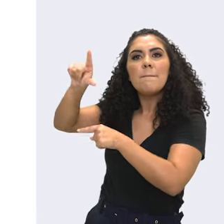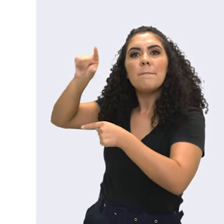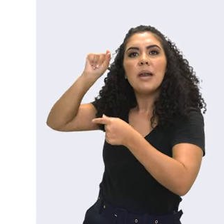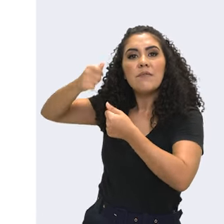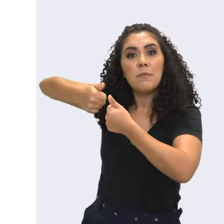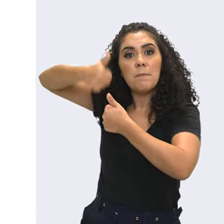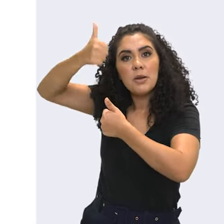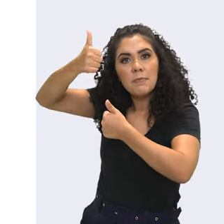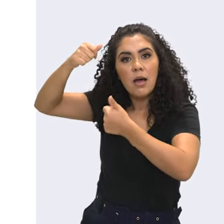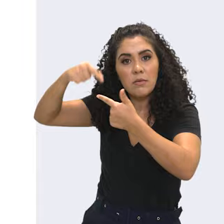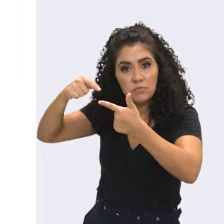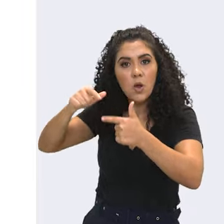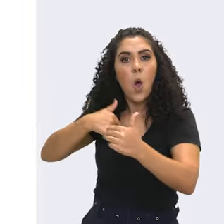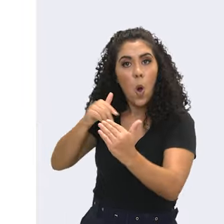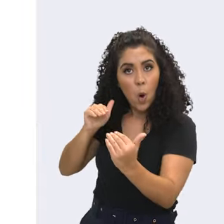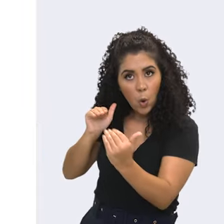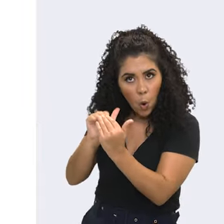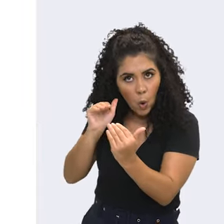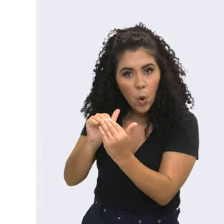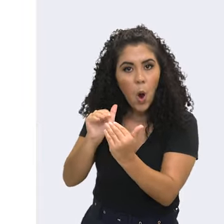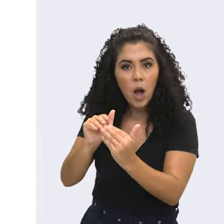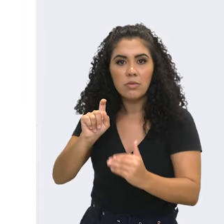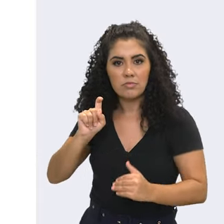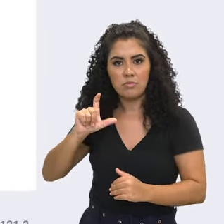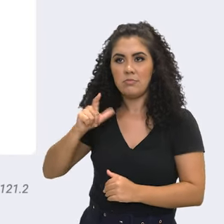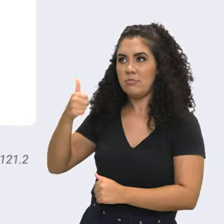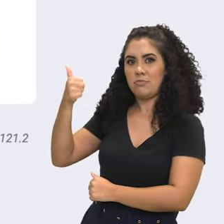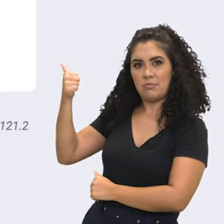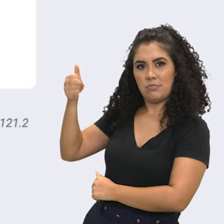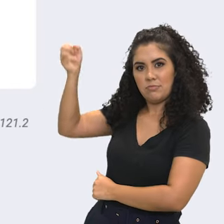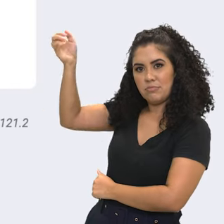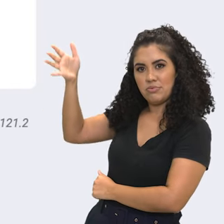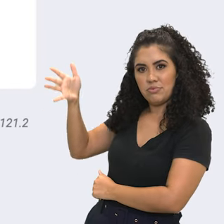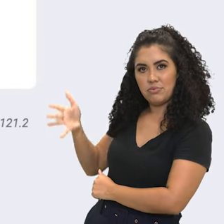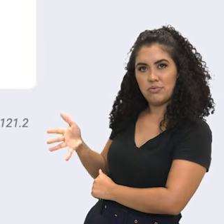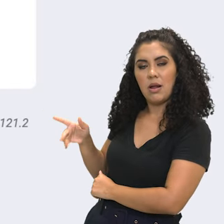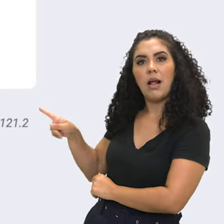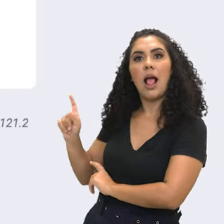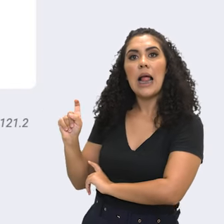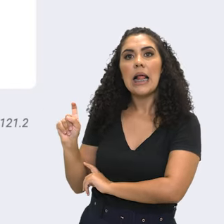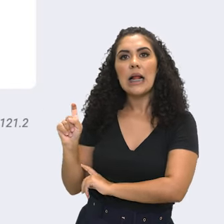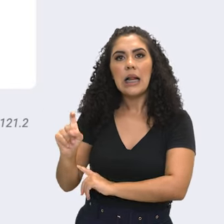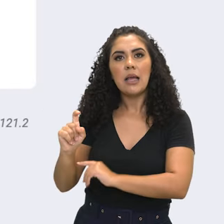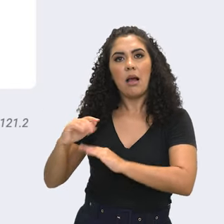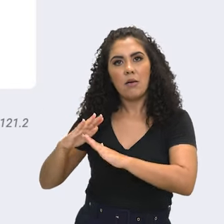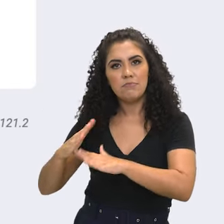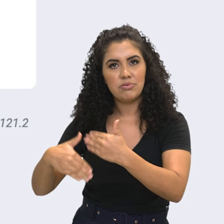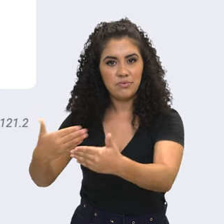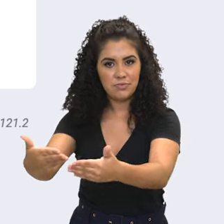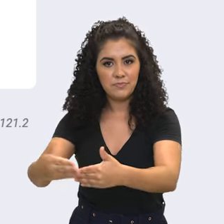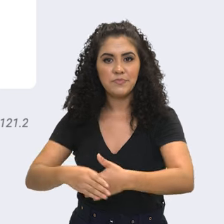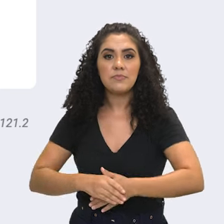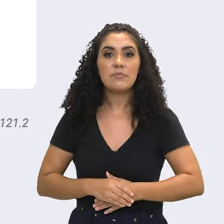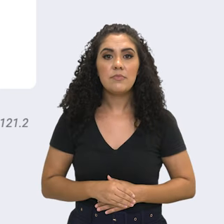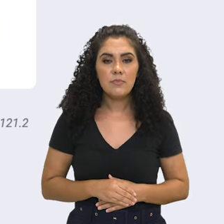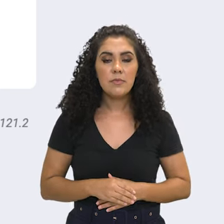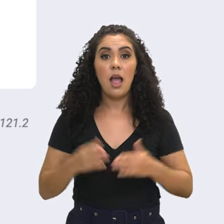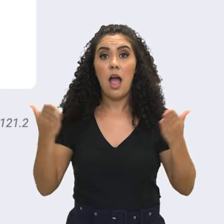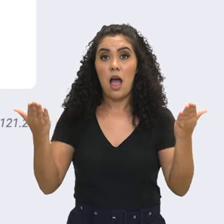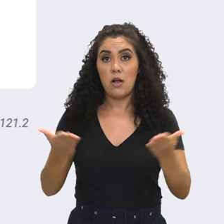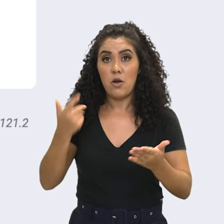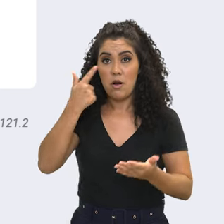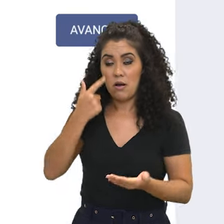de preferência. Digo que estou ciente, de acordo com as escolhas que eu mesmo fiz. E aí, clico em Avançar.